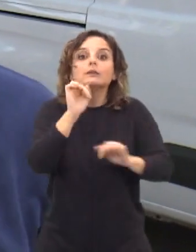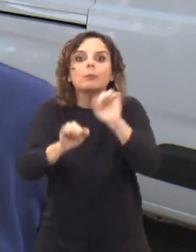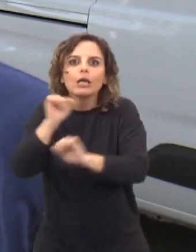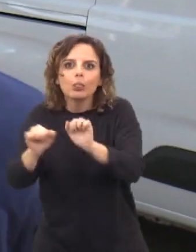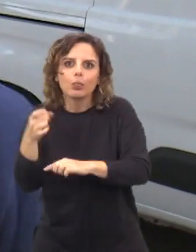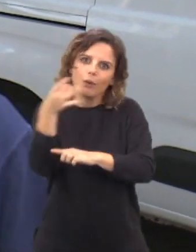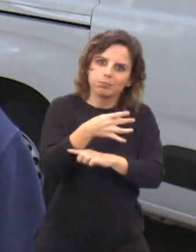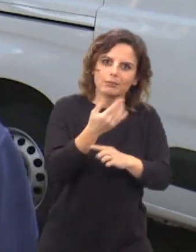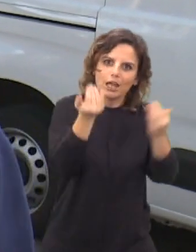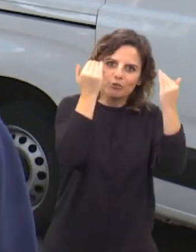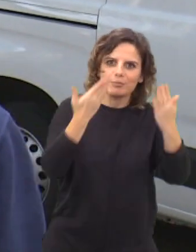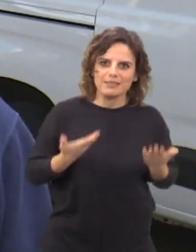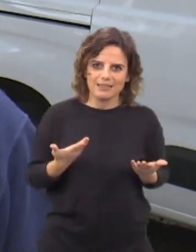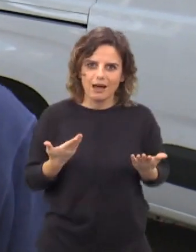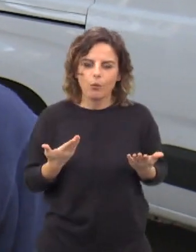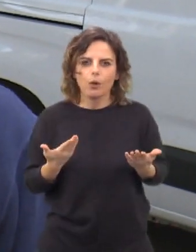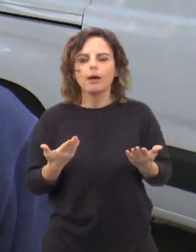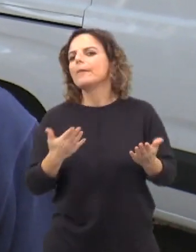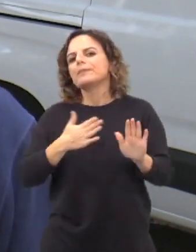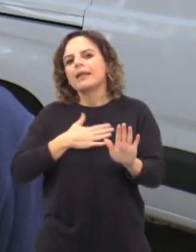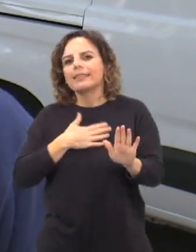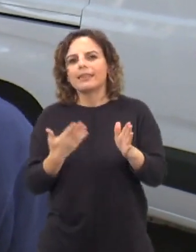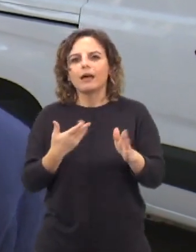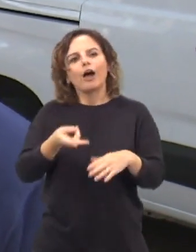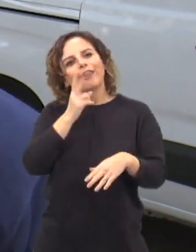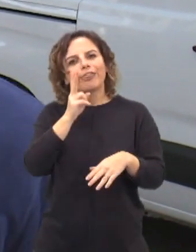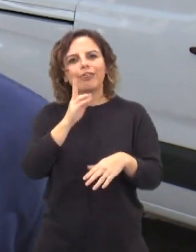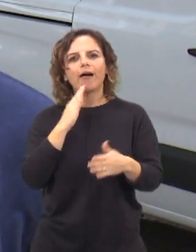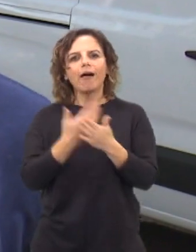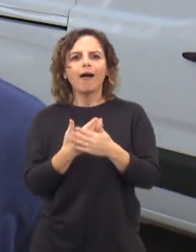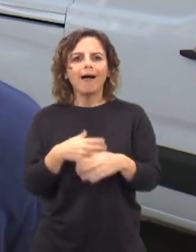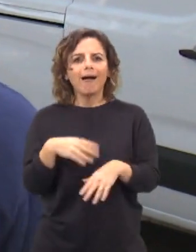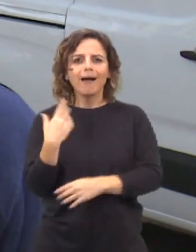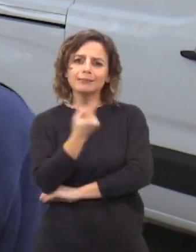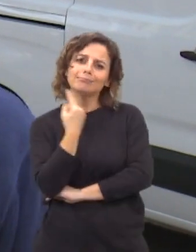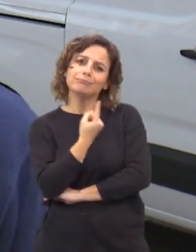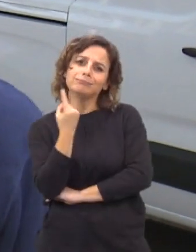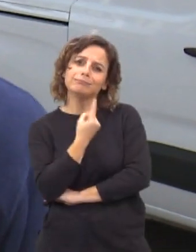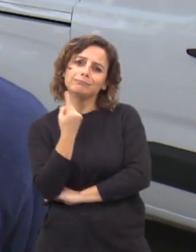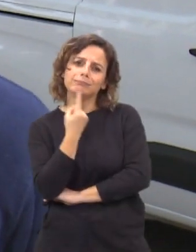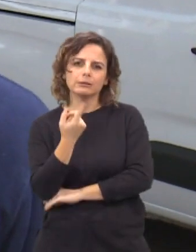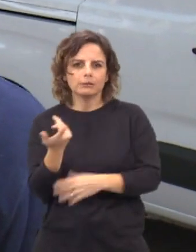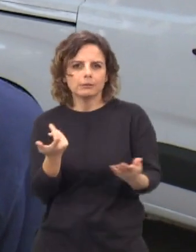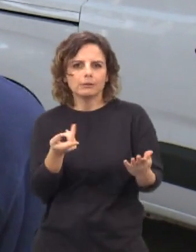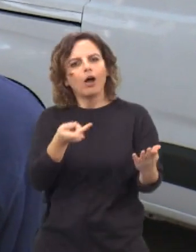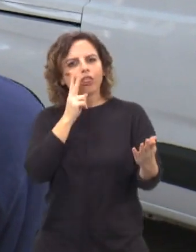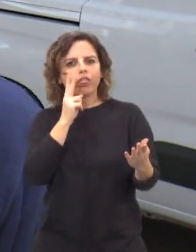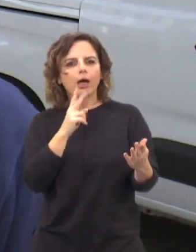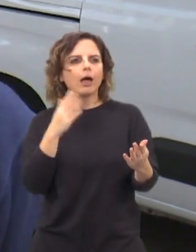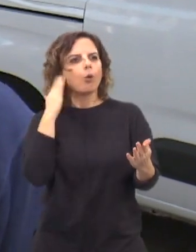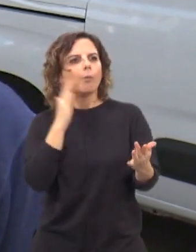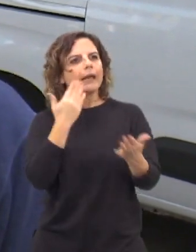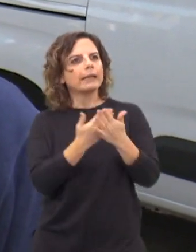informação, querem ter conhecimento, não querem ser audiência para a solidão, não querem ser audiência por audiência,